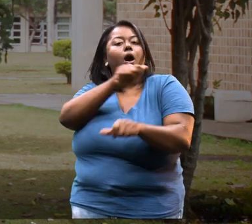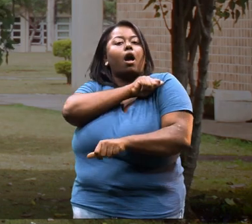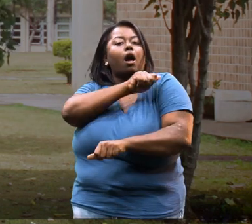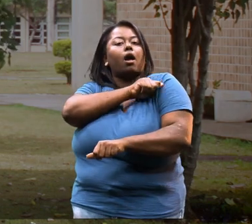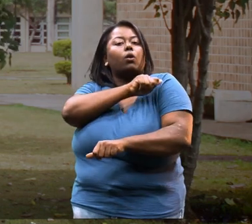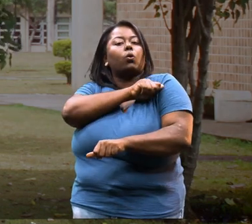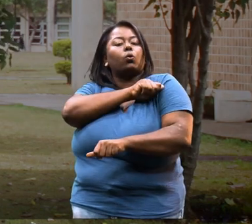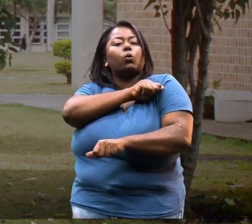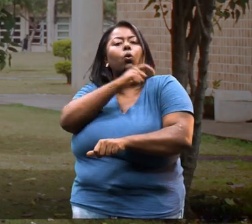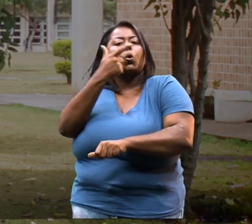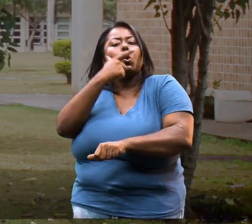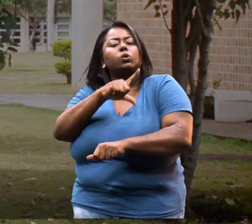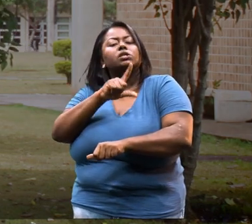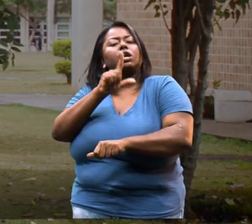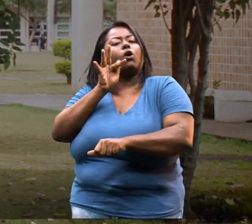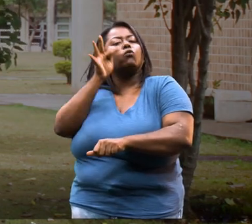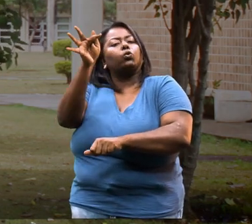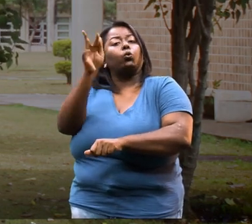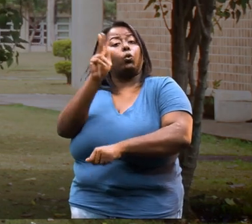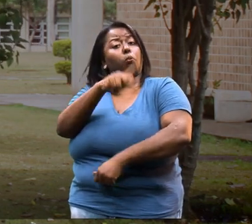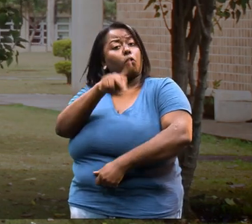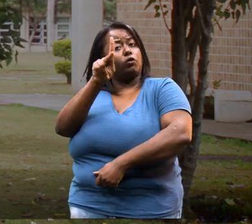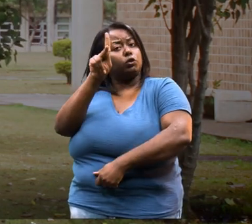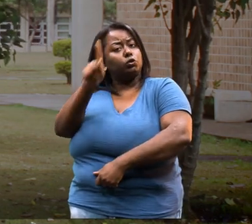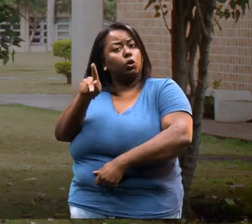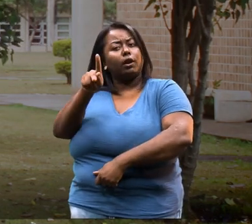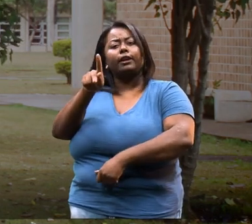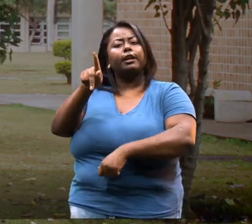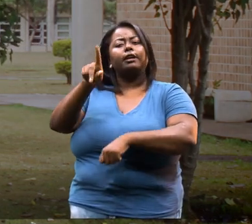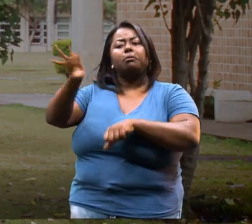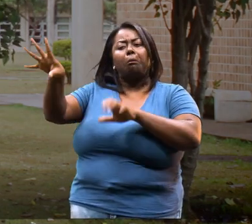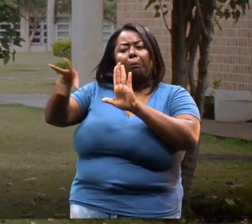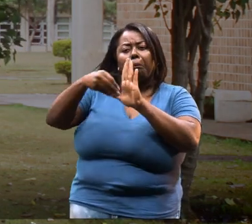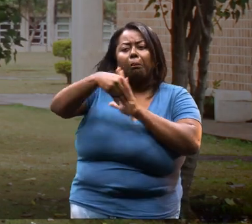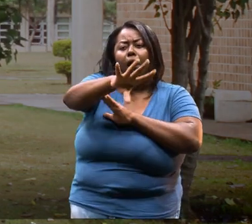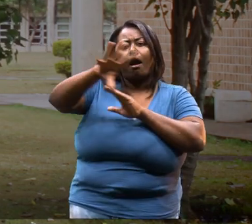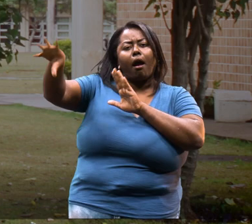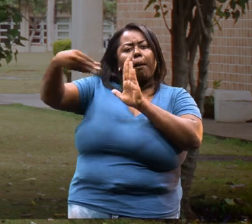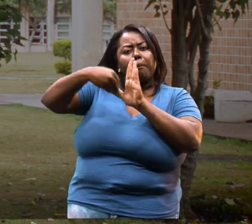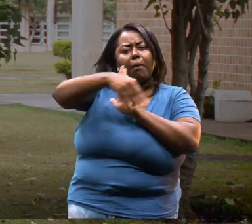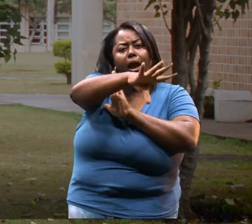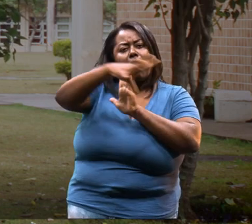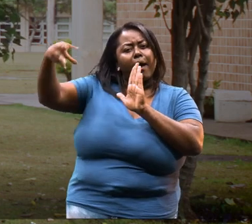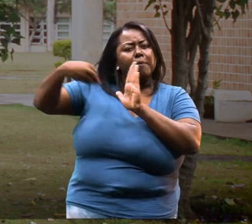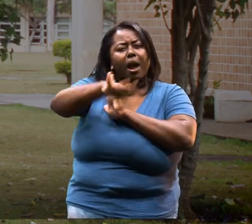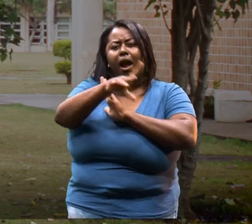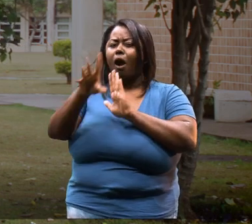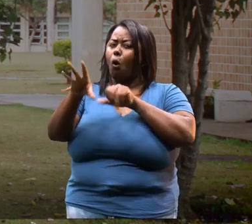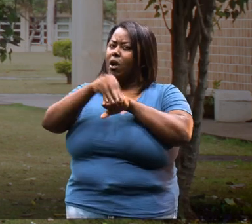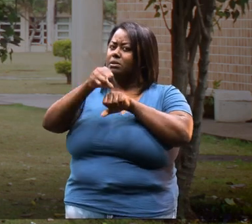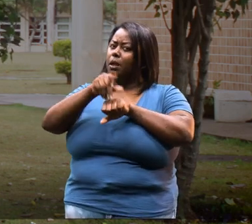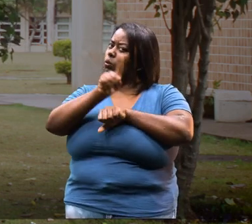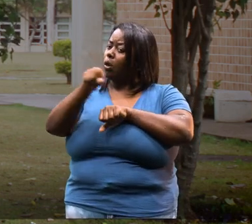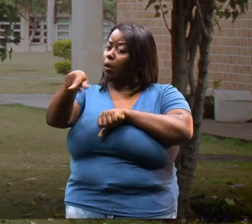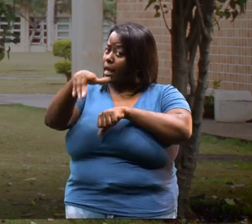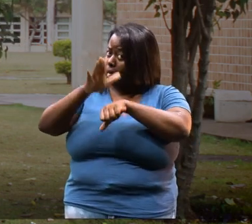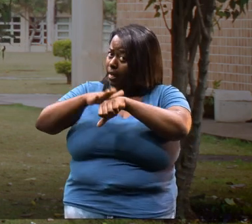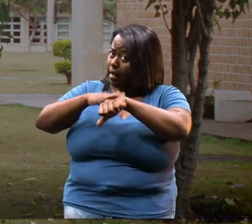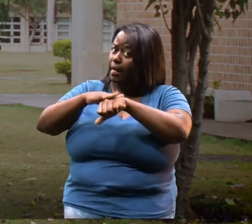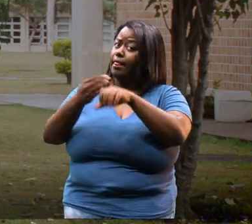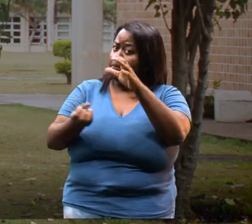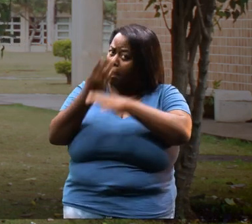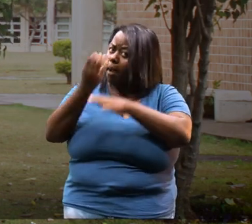ser um professor formado de geografia, mas que não seja o reprodutor do conhecimento, mas que seja